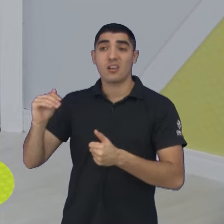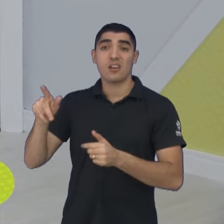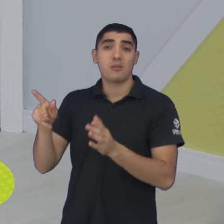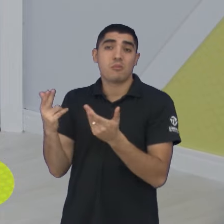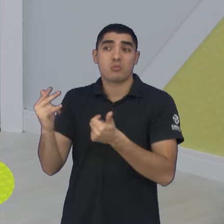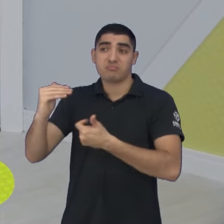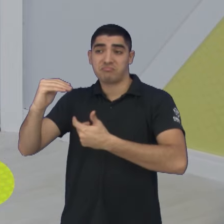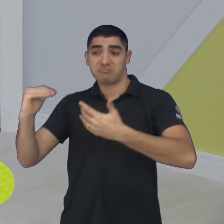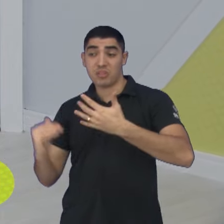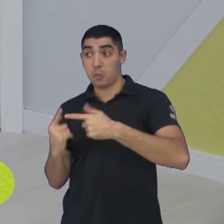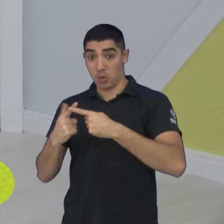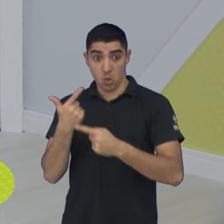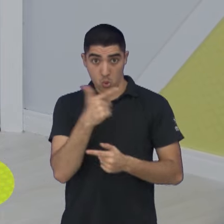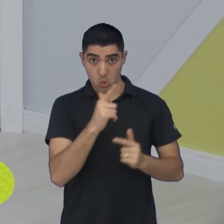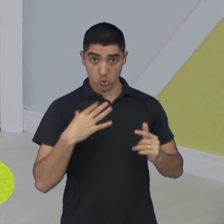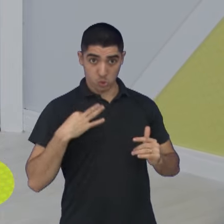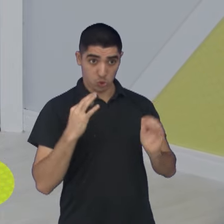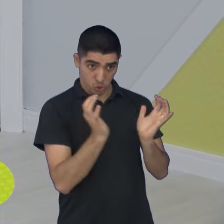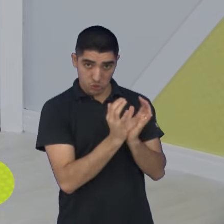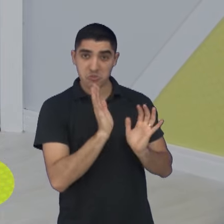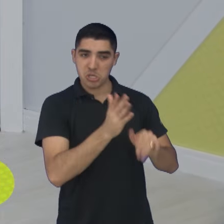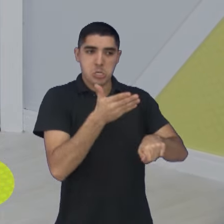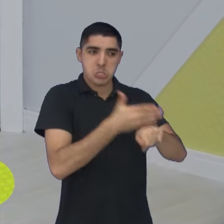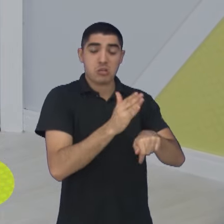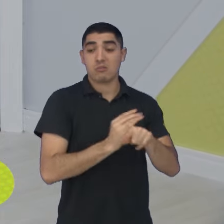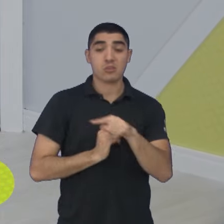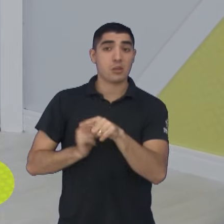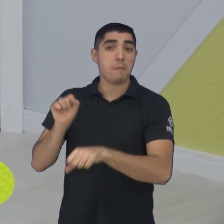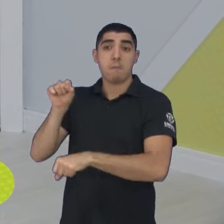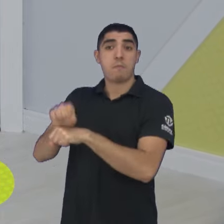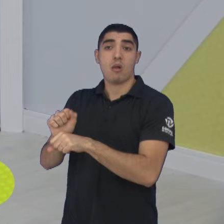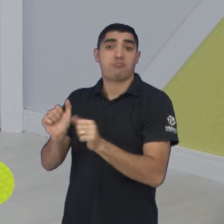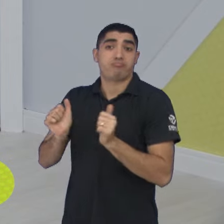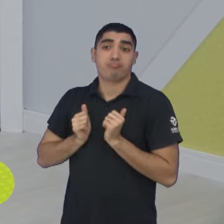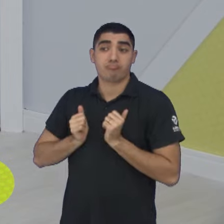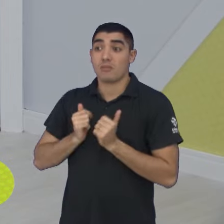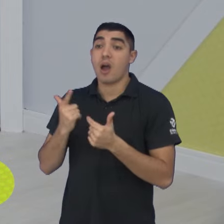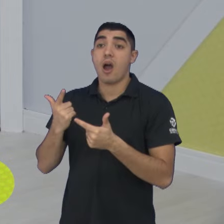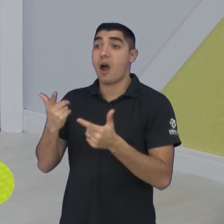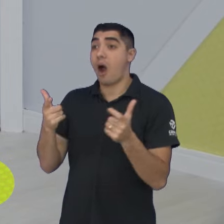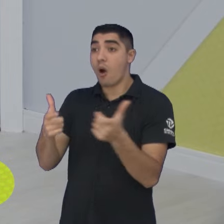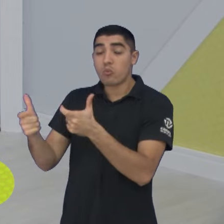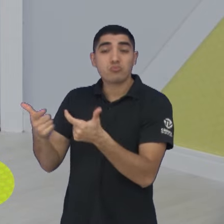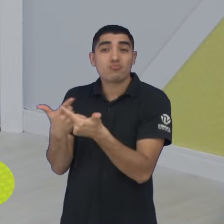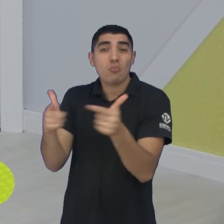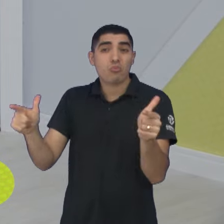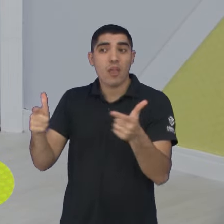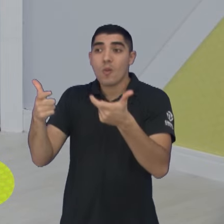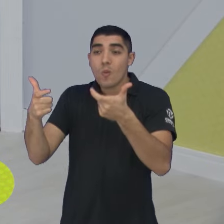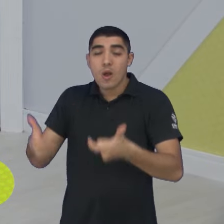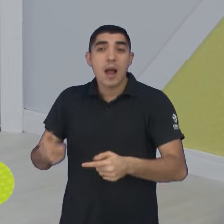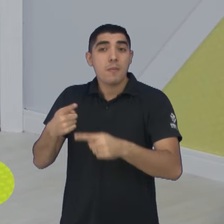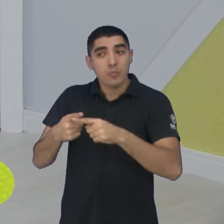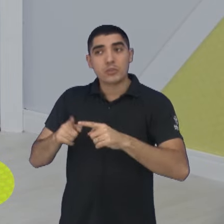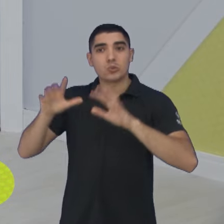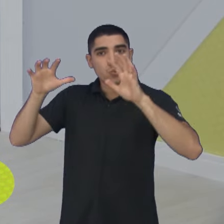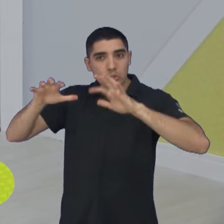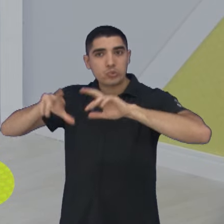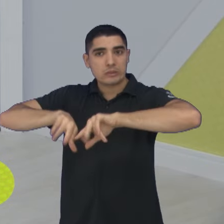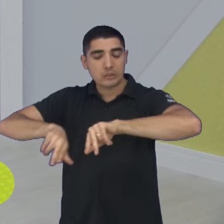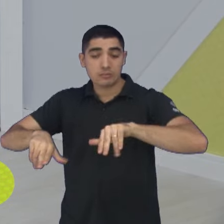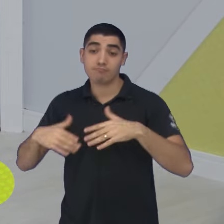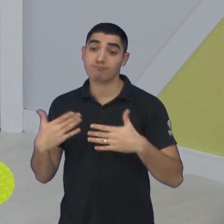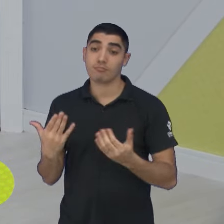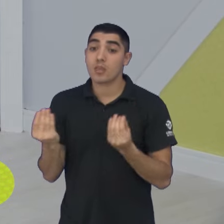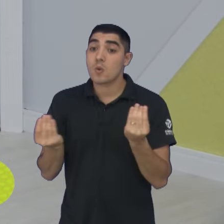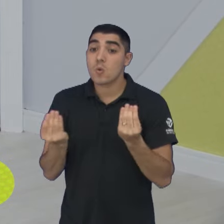times continuam jogando, continuam treinando e eles não. Eles não estão treinando, não tem lugar, tem muito time que não tem lugar para treinar por conta dos problemas lá. E como é que fica?